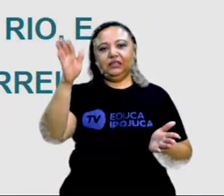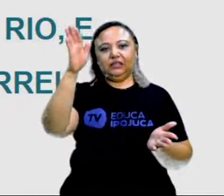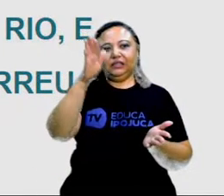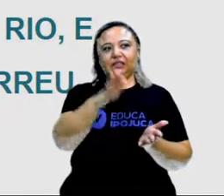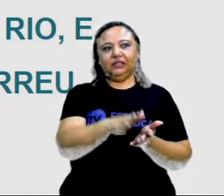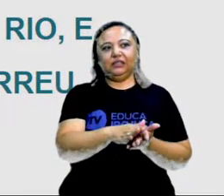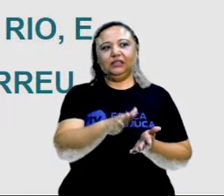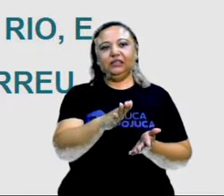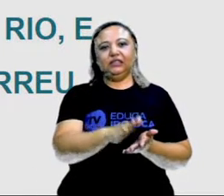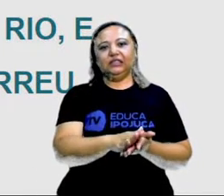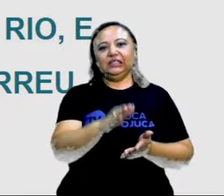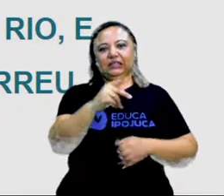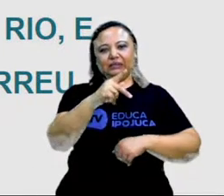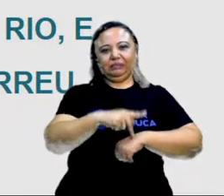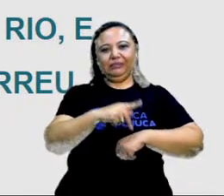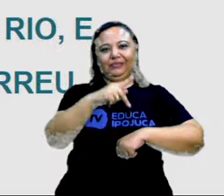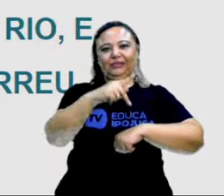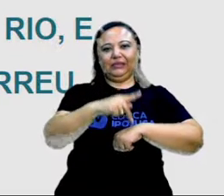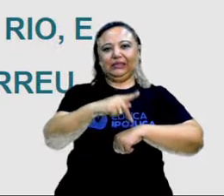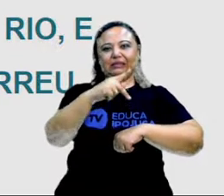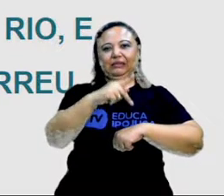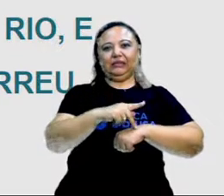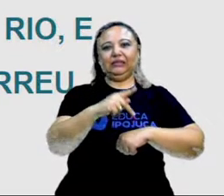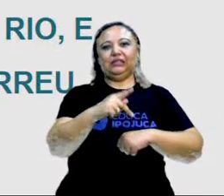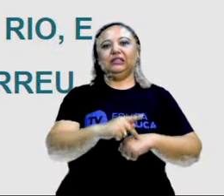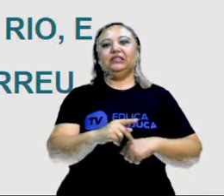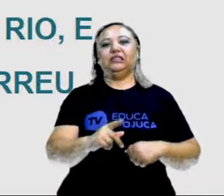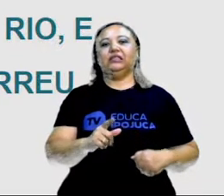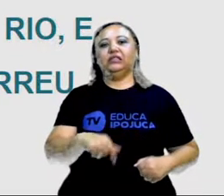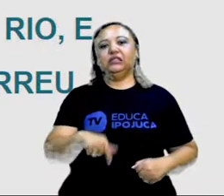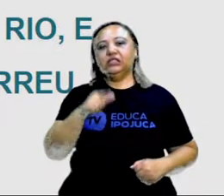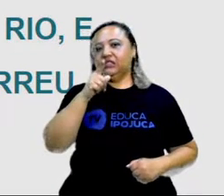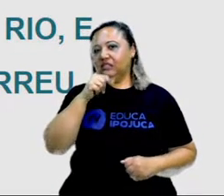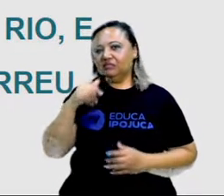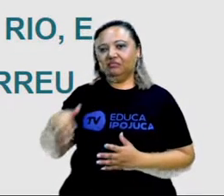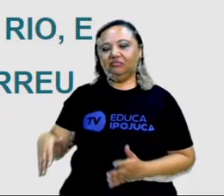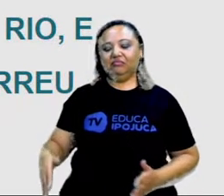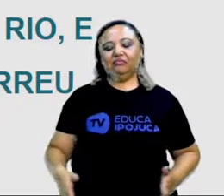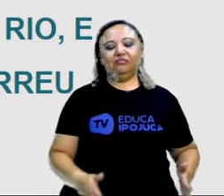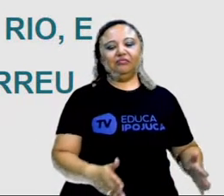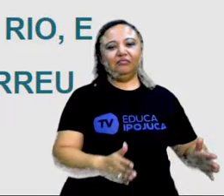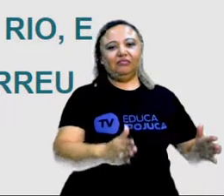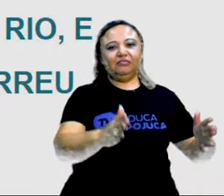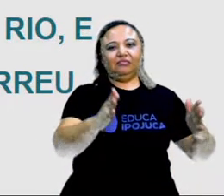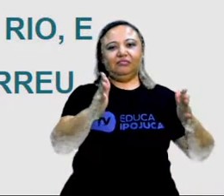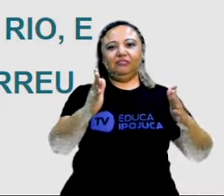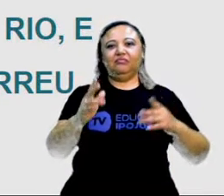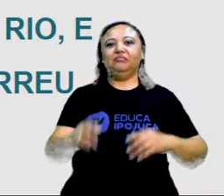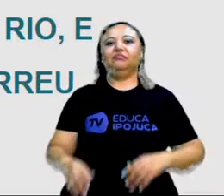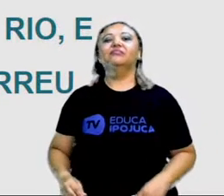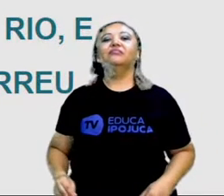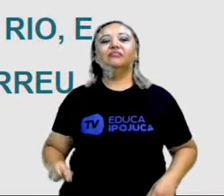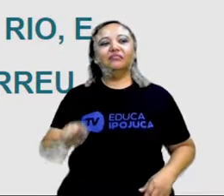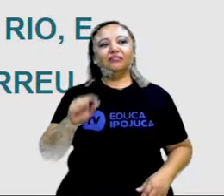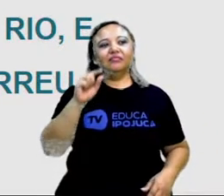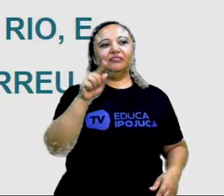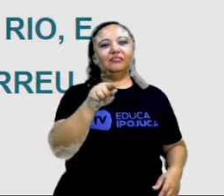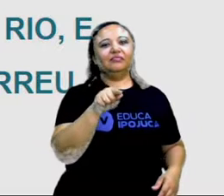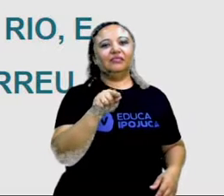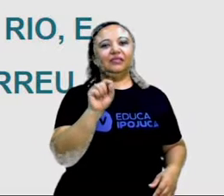das pedras, do leito de um rio. E mais impressionante ainda,